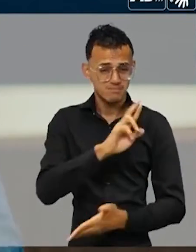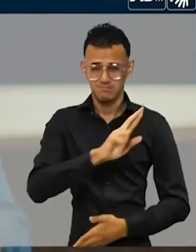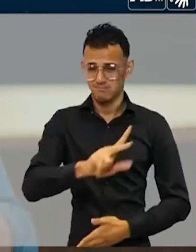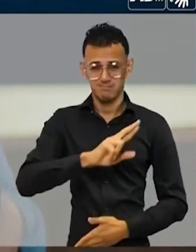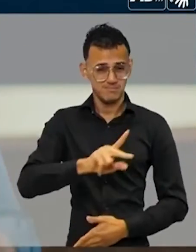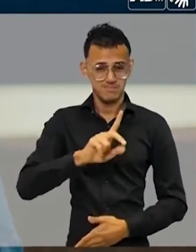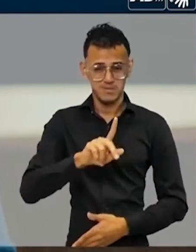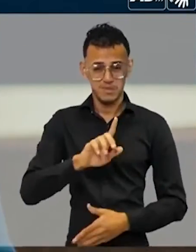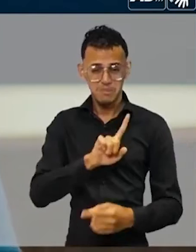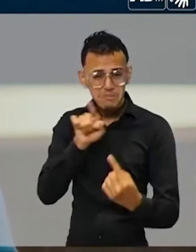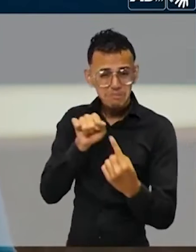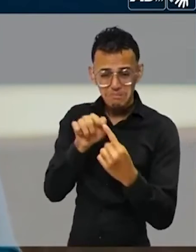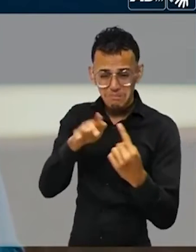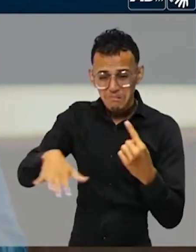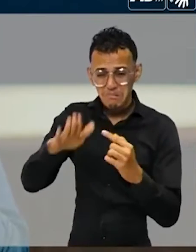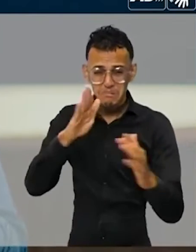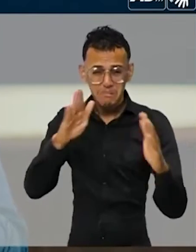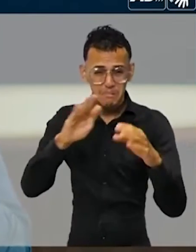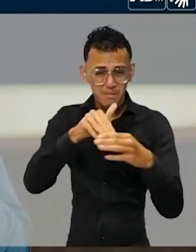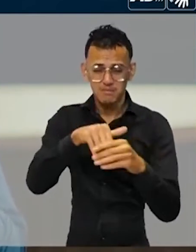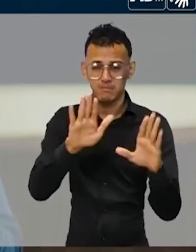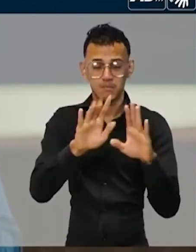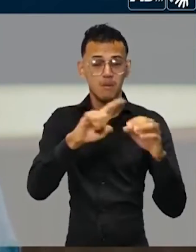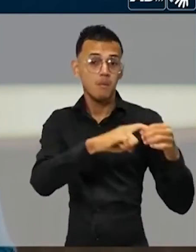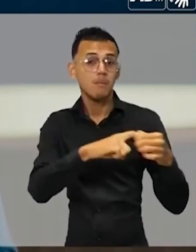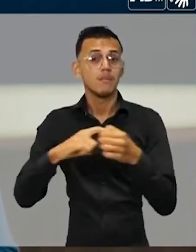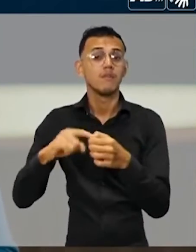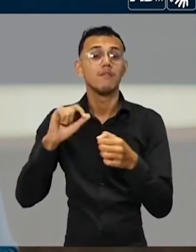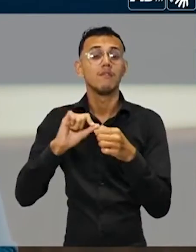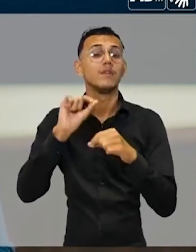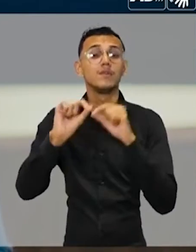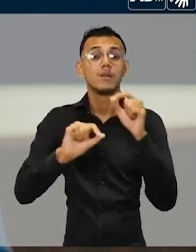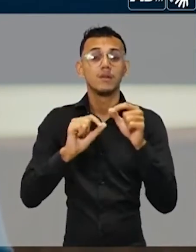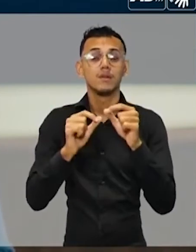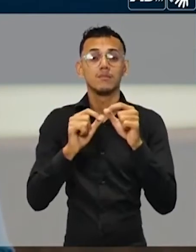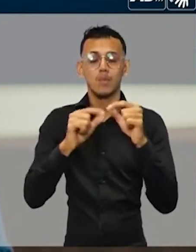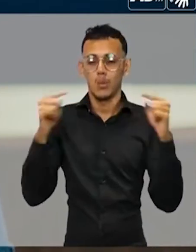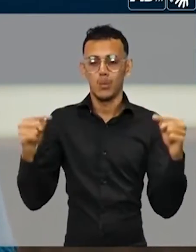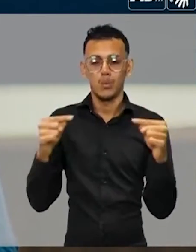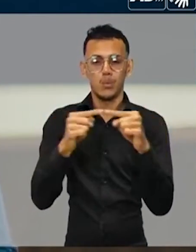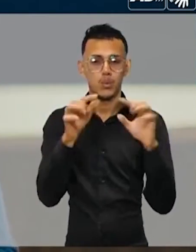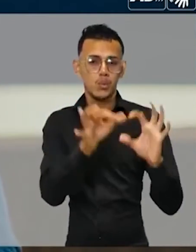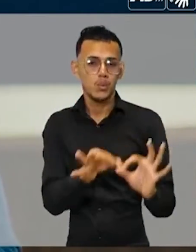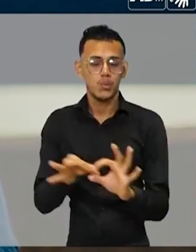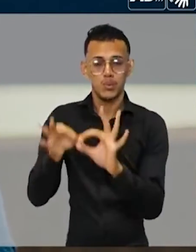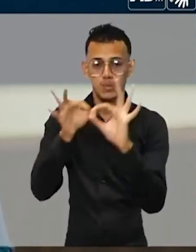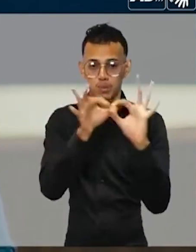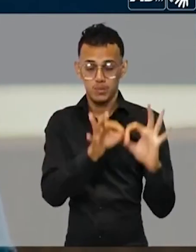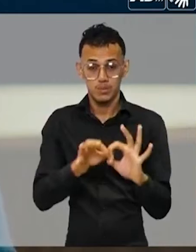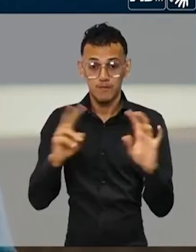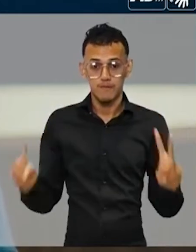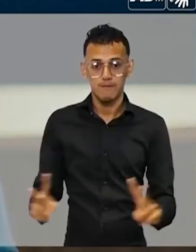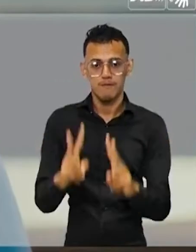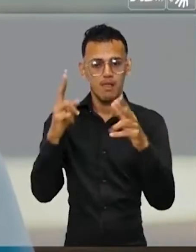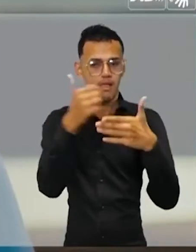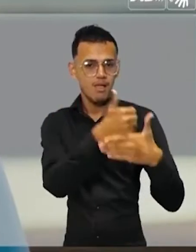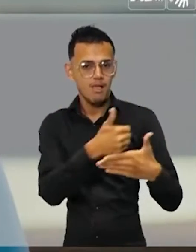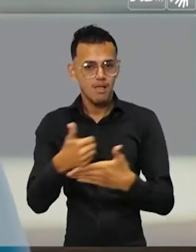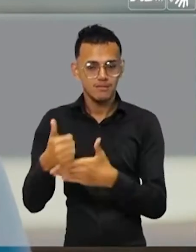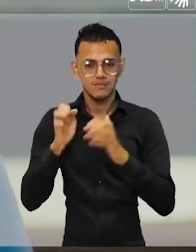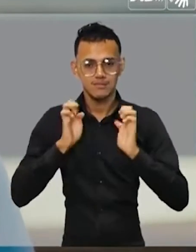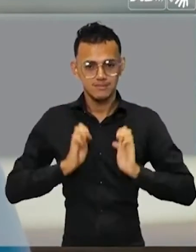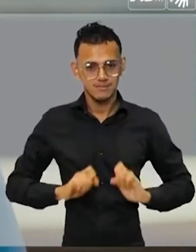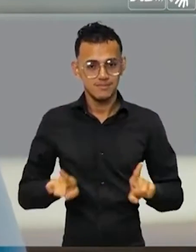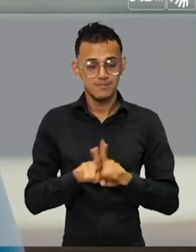não, nem para eleição. É uma parceria feita pela unidade dos nossos valores morais, entende? E